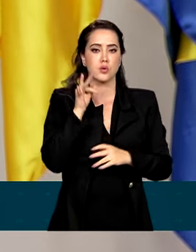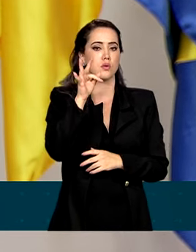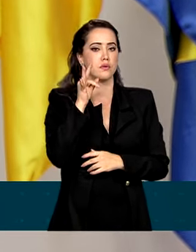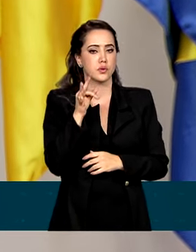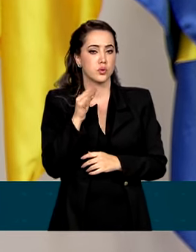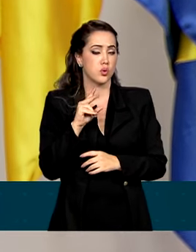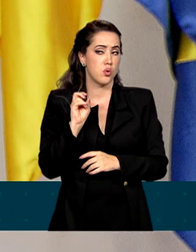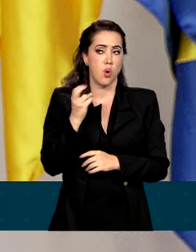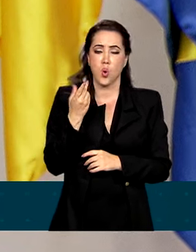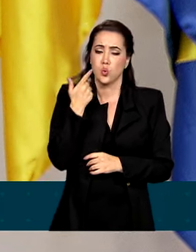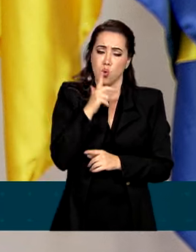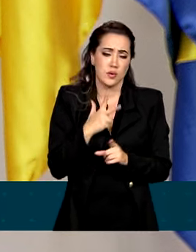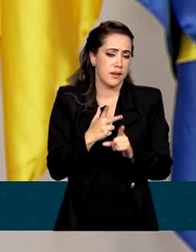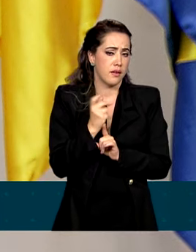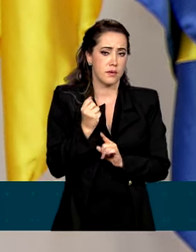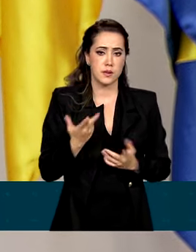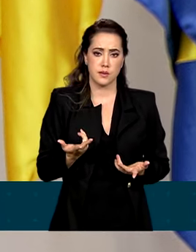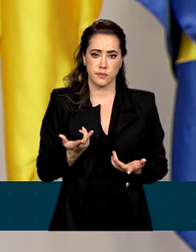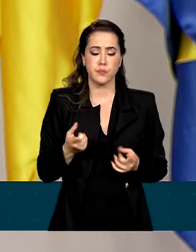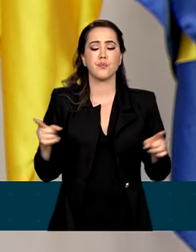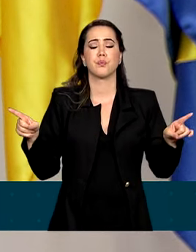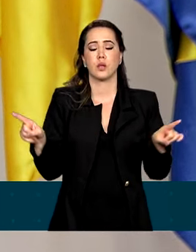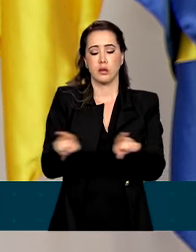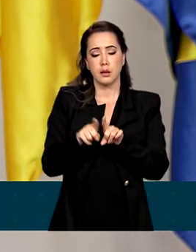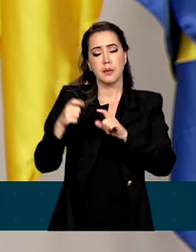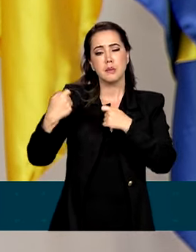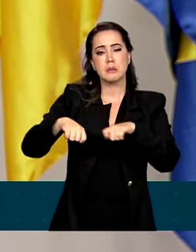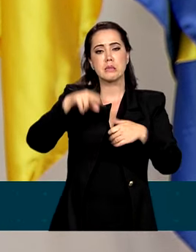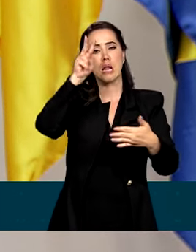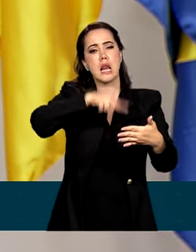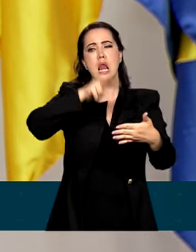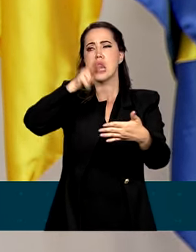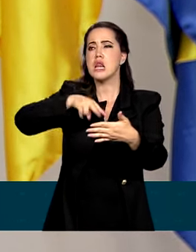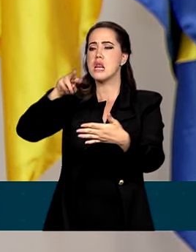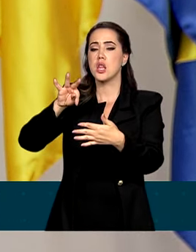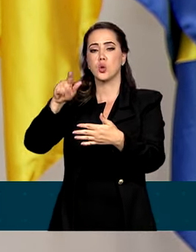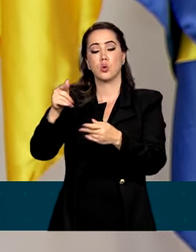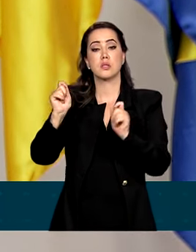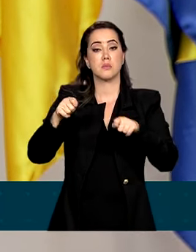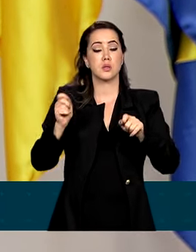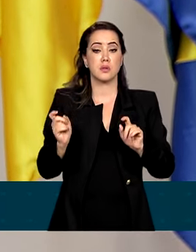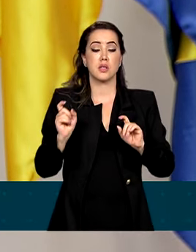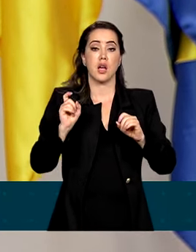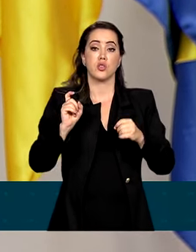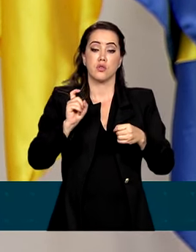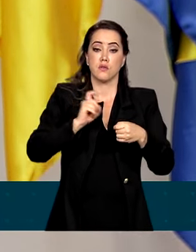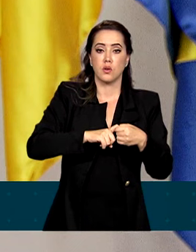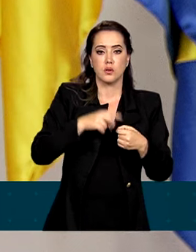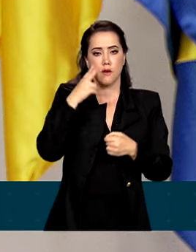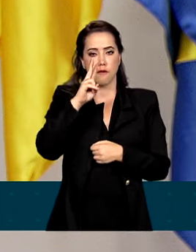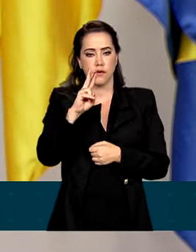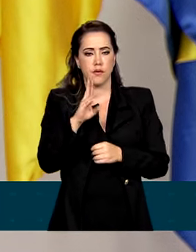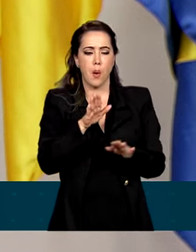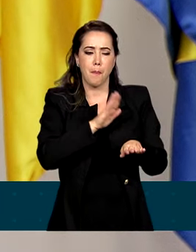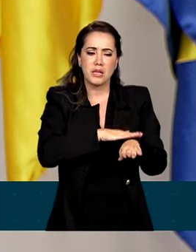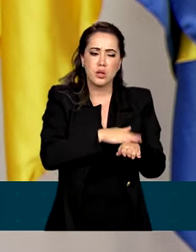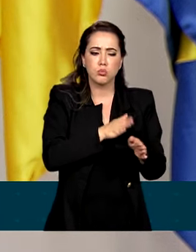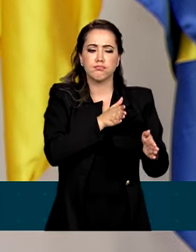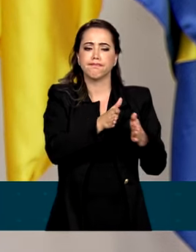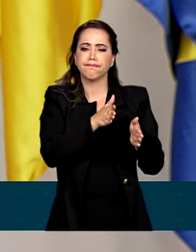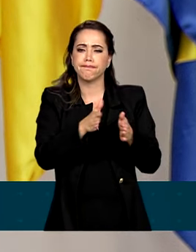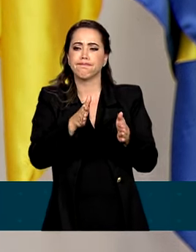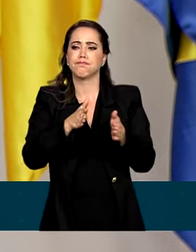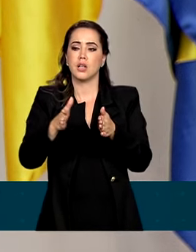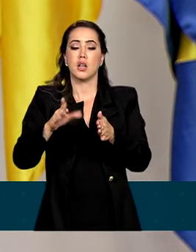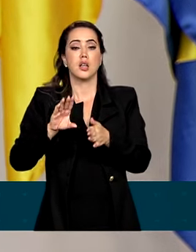haverá superação possível. Há também que se ler em todo esse processo de retomada os sinais dos tempos e daquilo que aprendemos